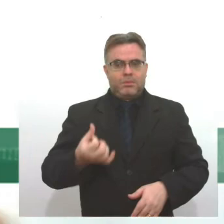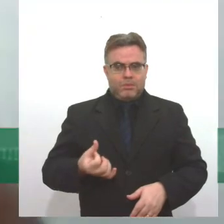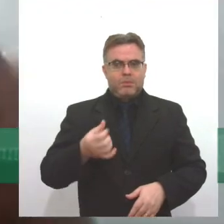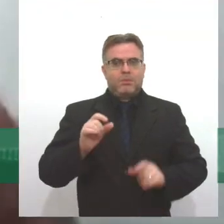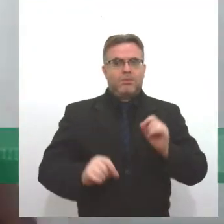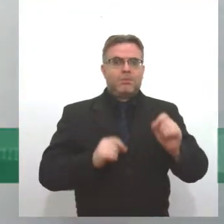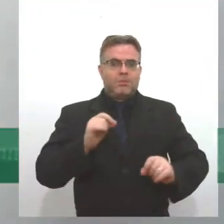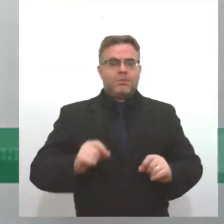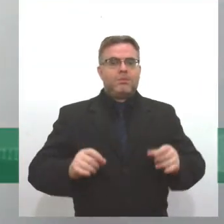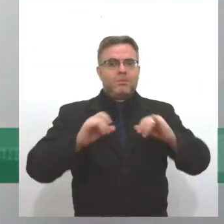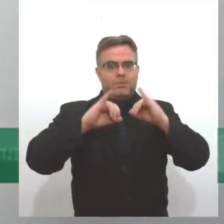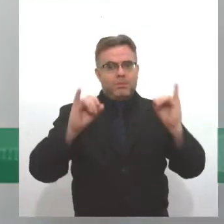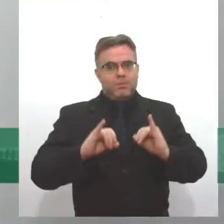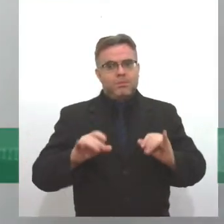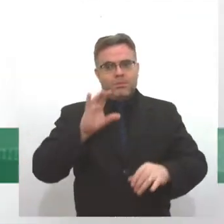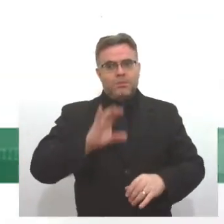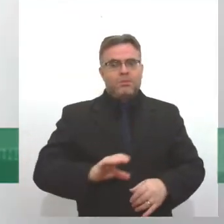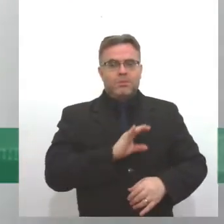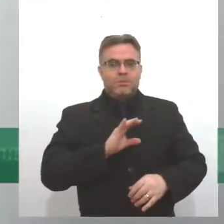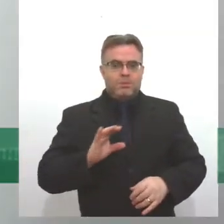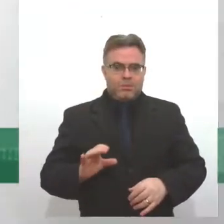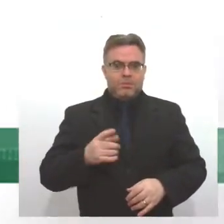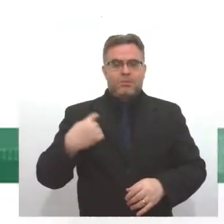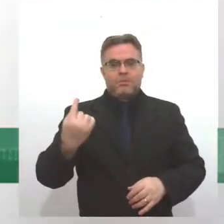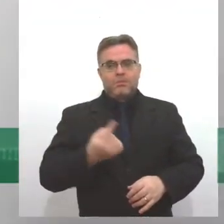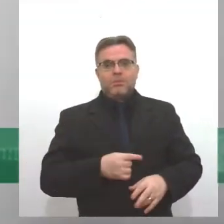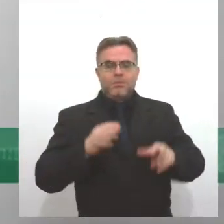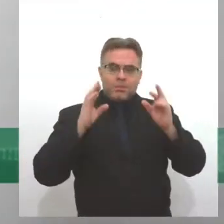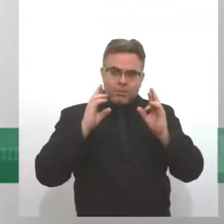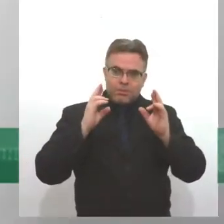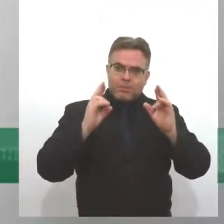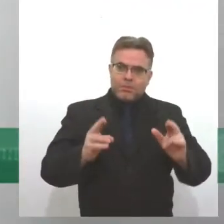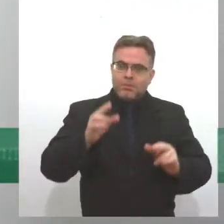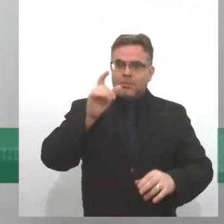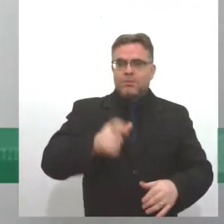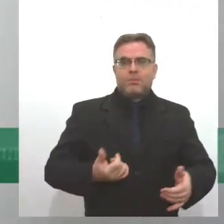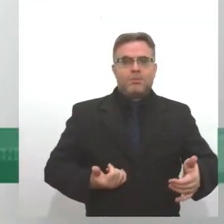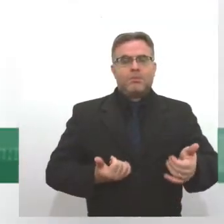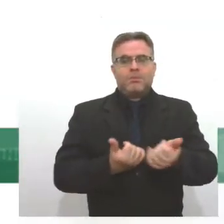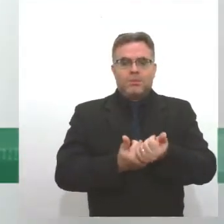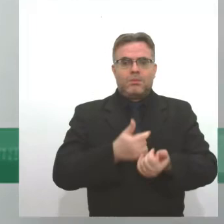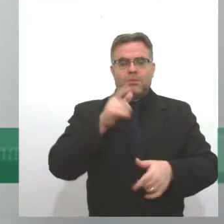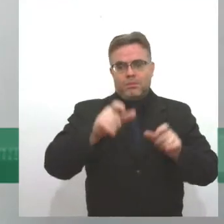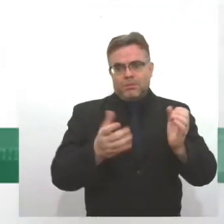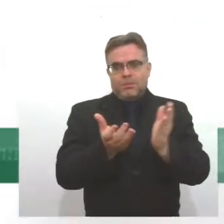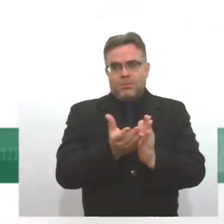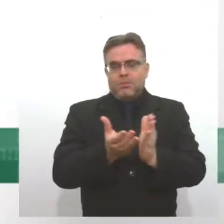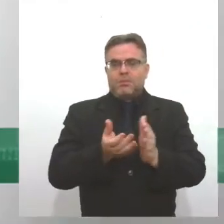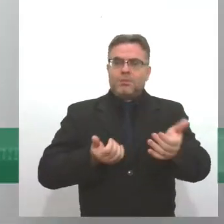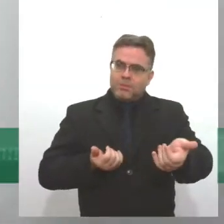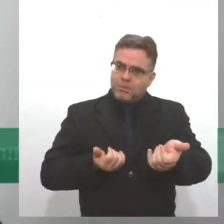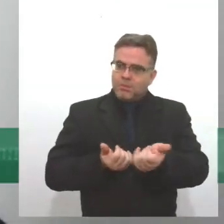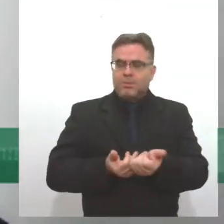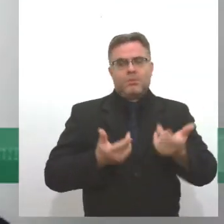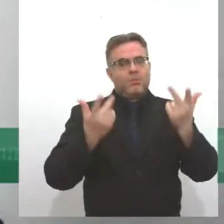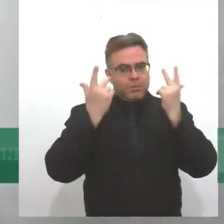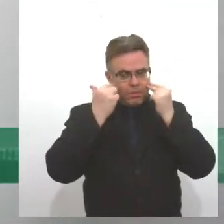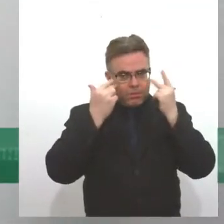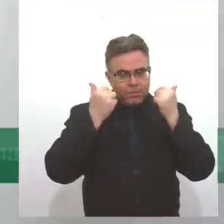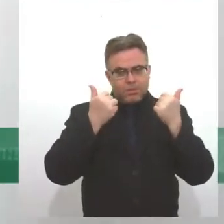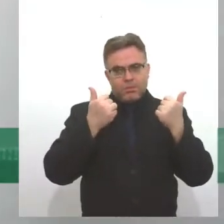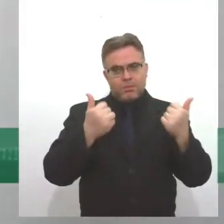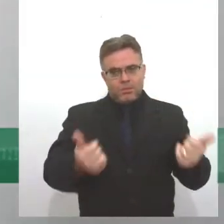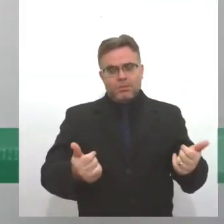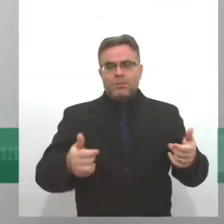padroeira, católica, mas assim, nós respeitamos e apoiamos, se quer ser evangélico, a gente apoia, se quer ser um